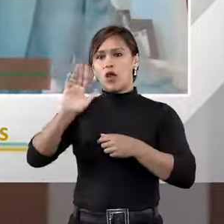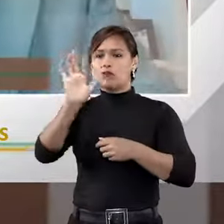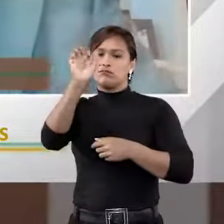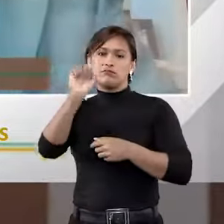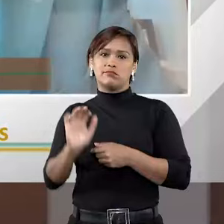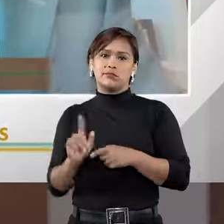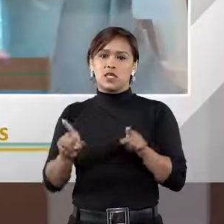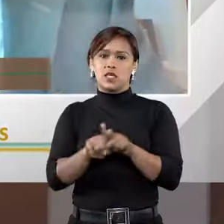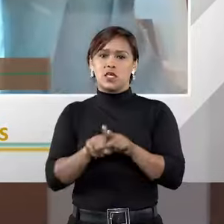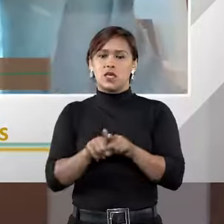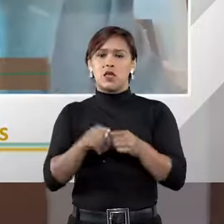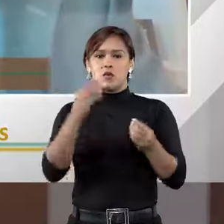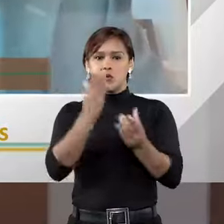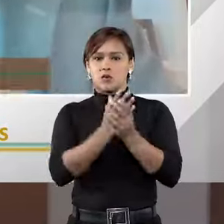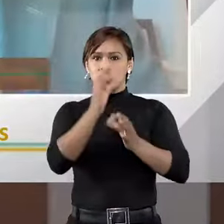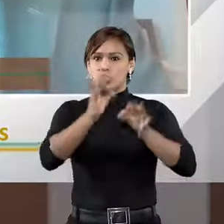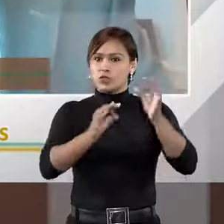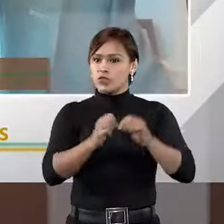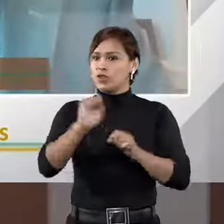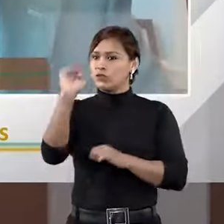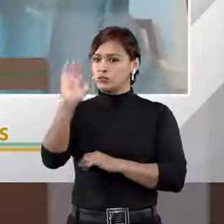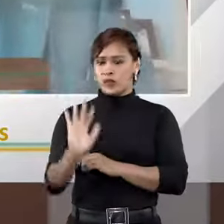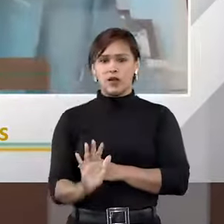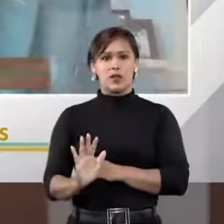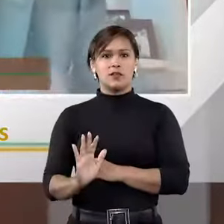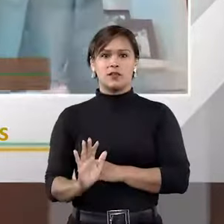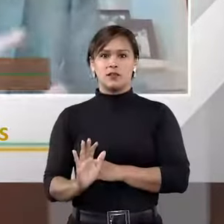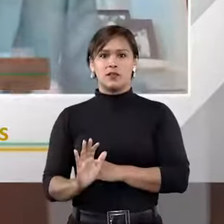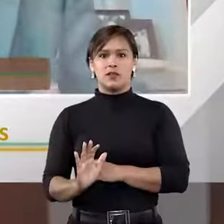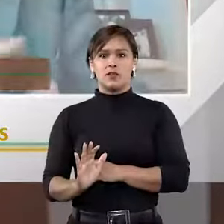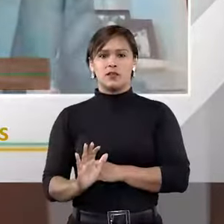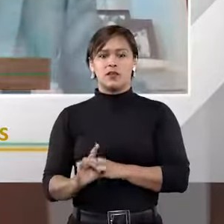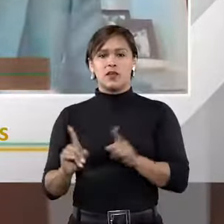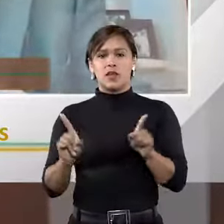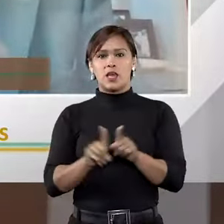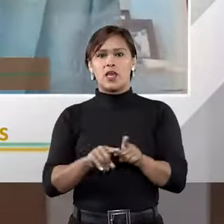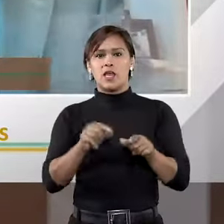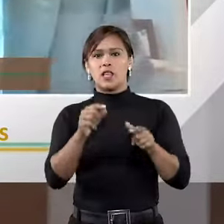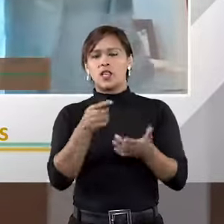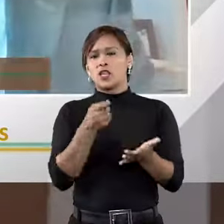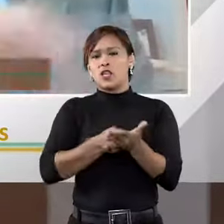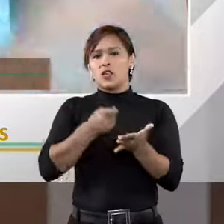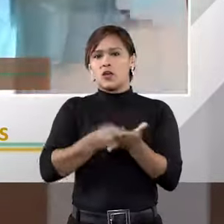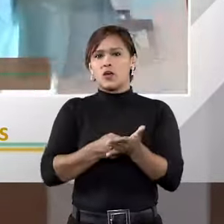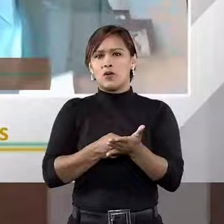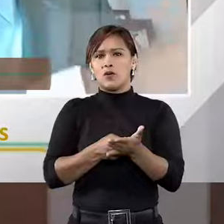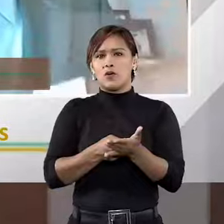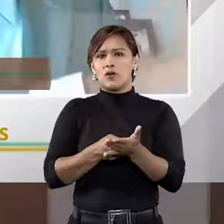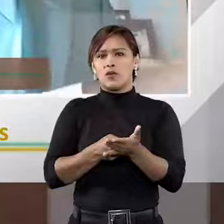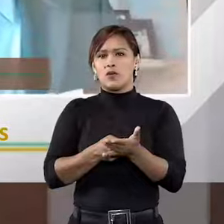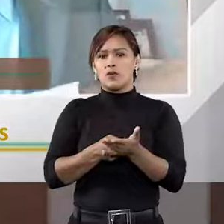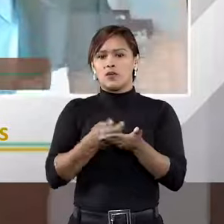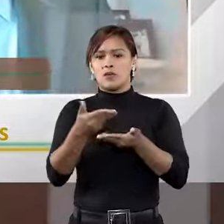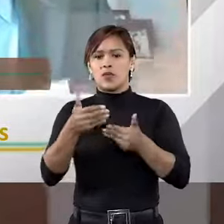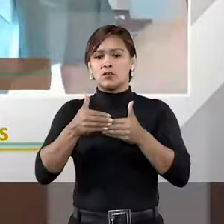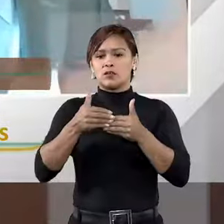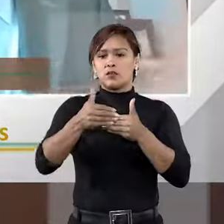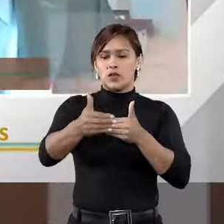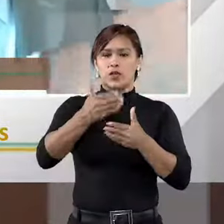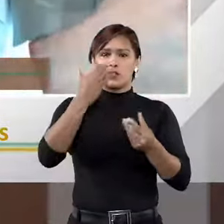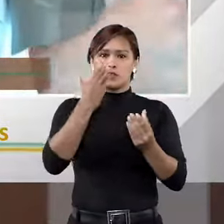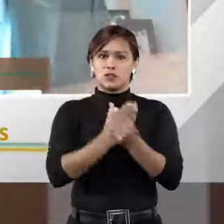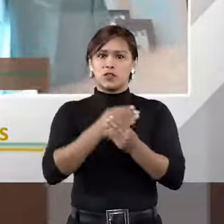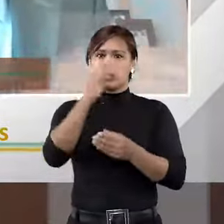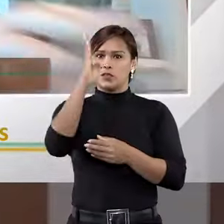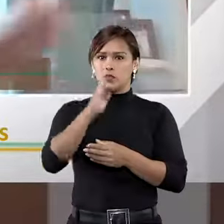é que o processo judicial é muito barato. O processo judicial no Brasil é subsidiado. Ele não cobra, não se cobra pela tramitação de um processo